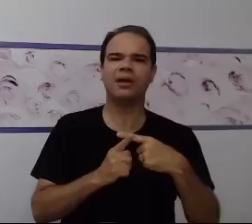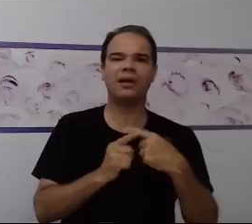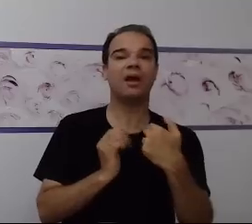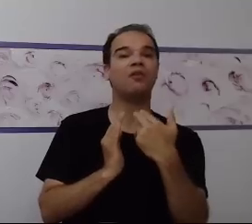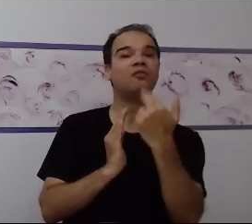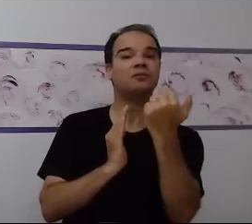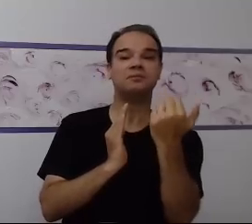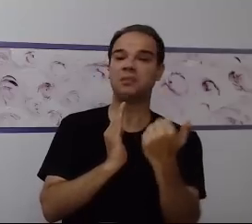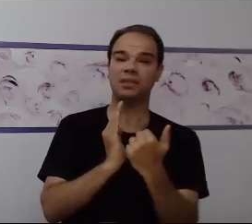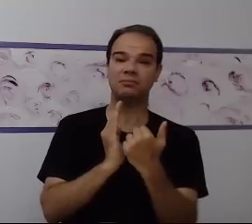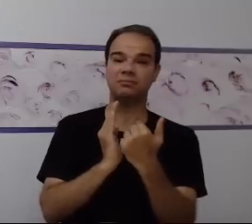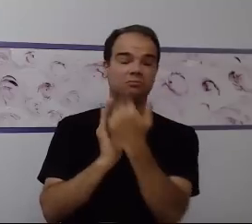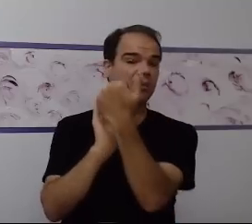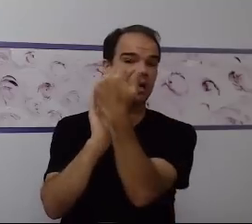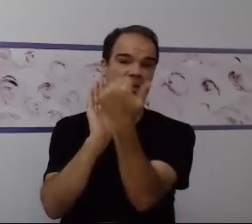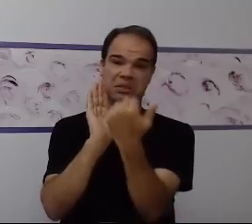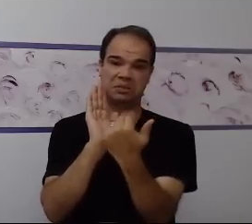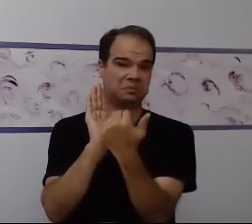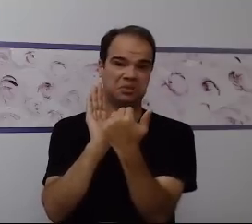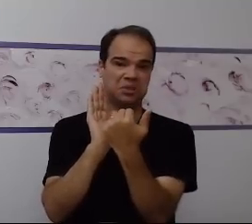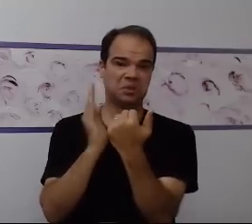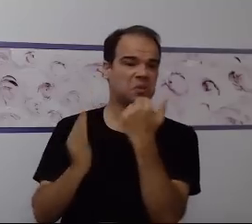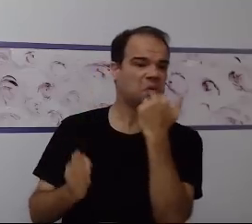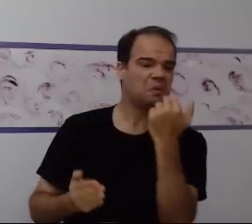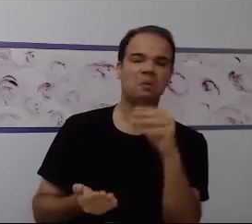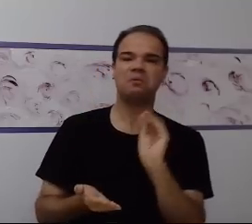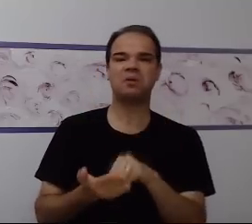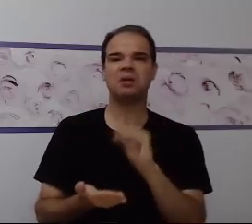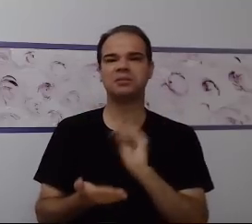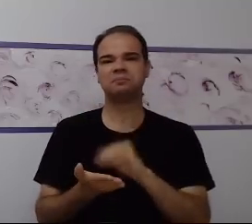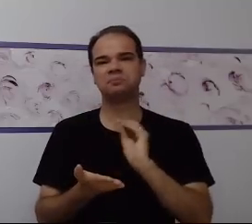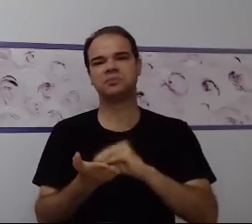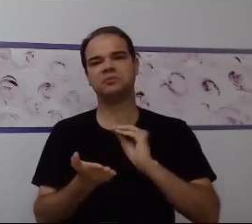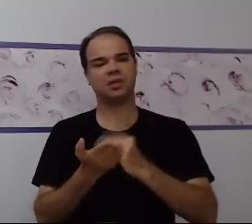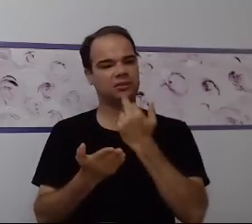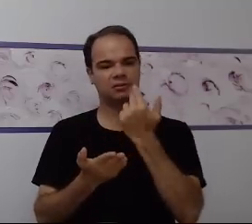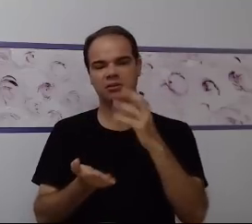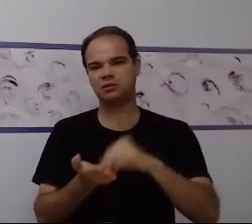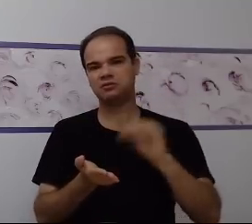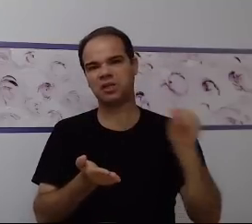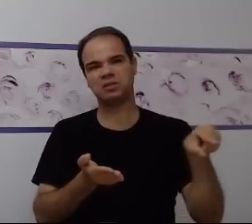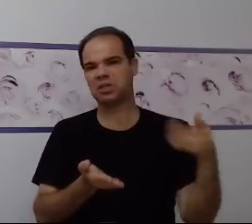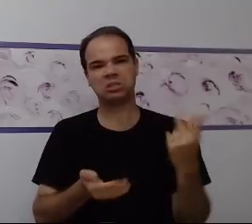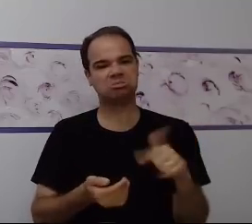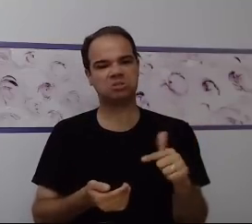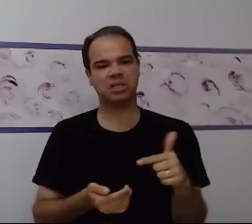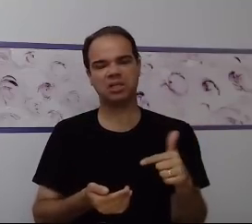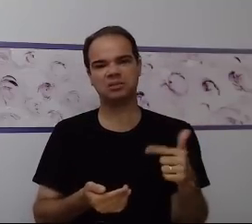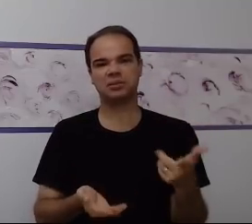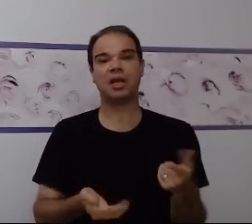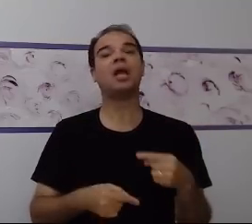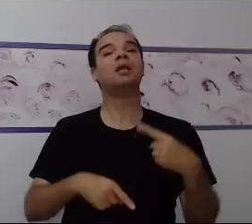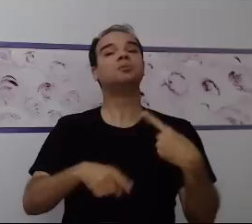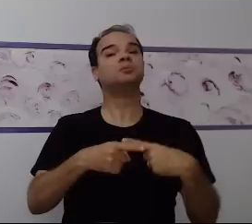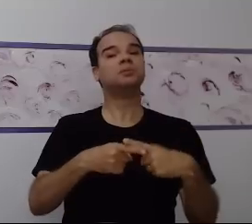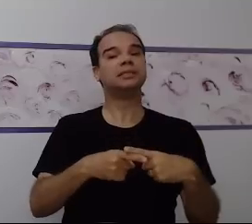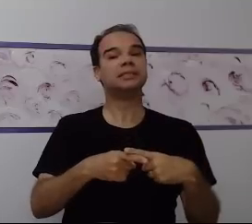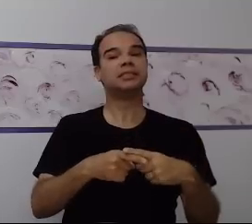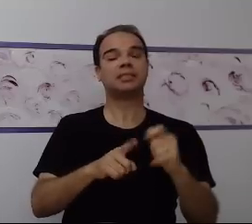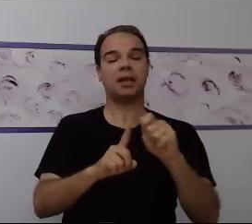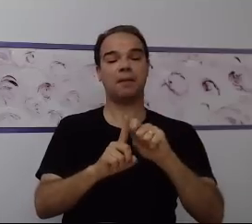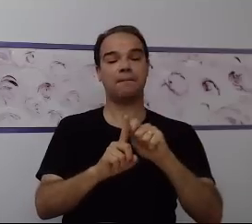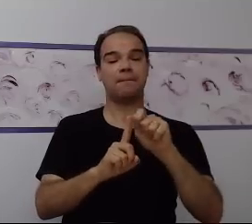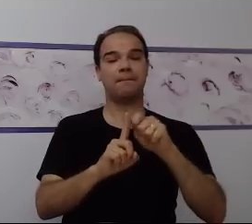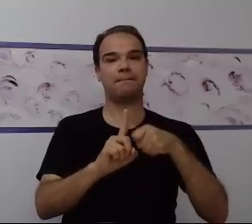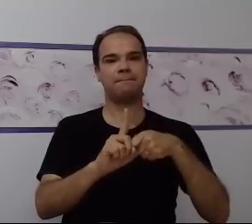qual a função dessa banana? Isso é importantíssimo. Exatamente, então por isso a gente traz esse input visual e dentro